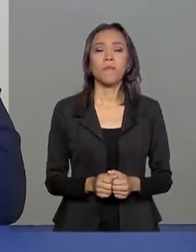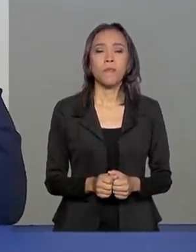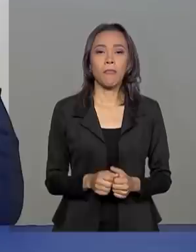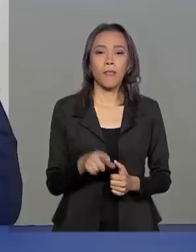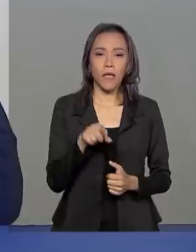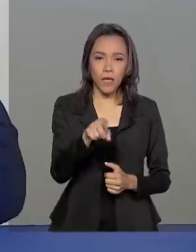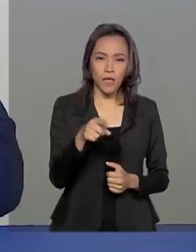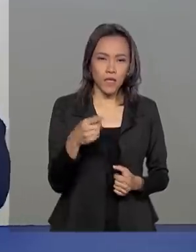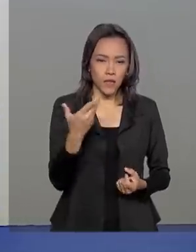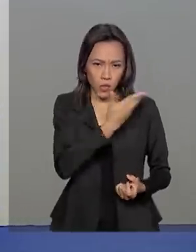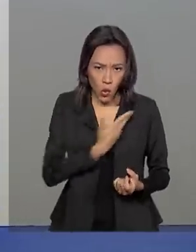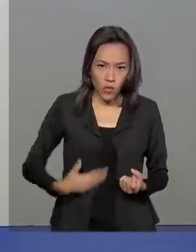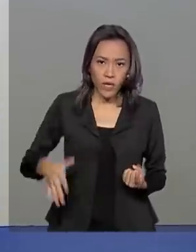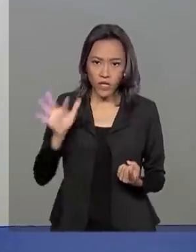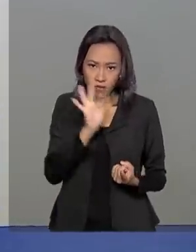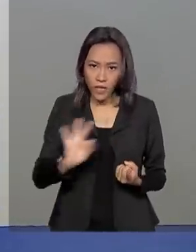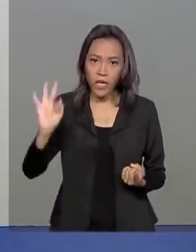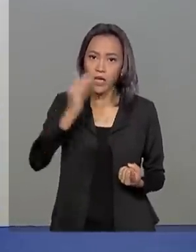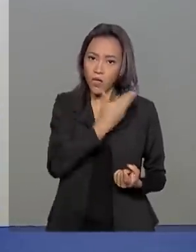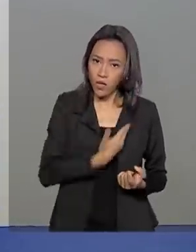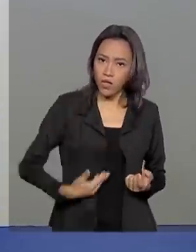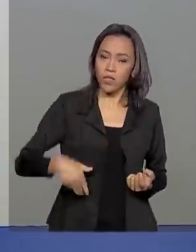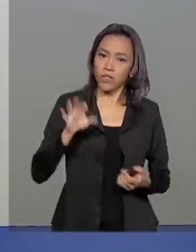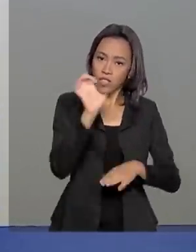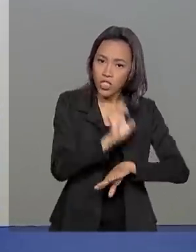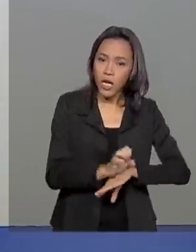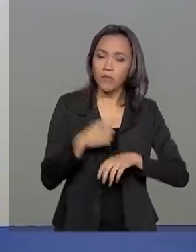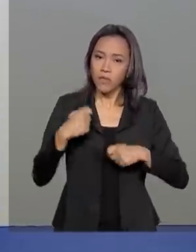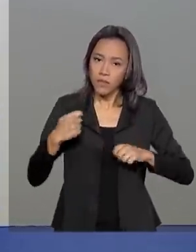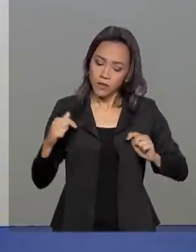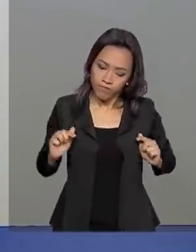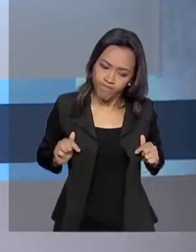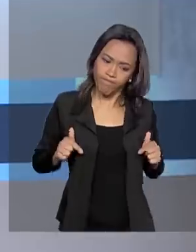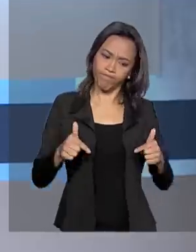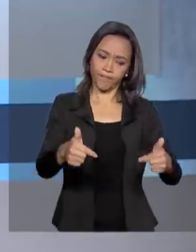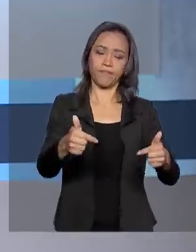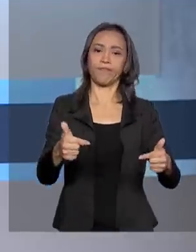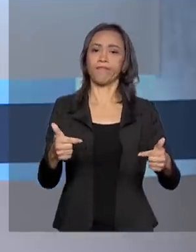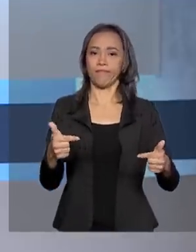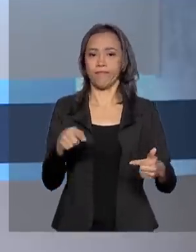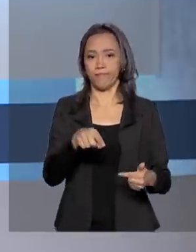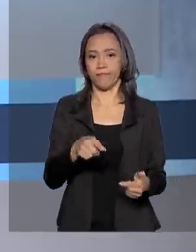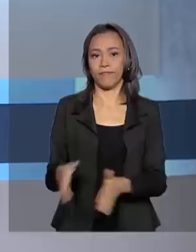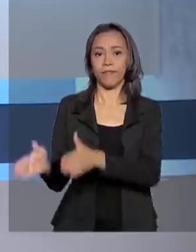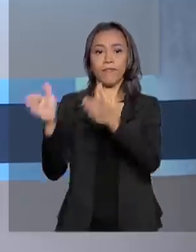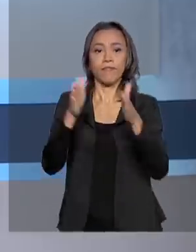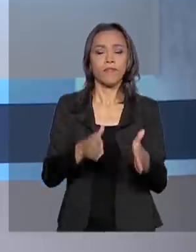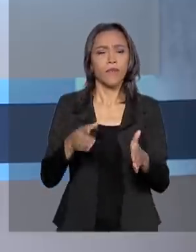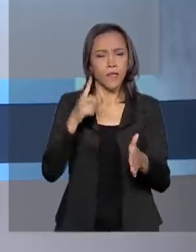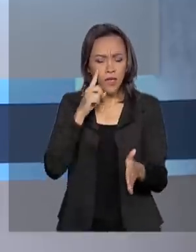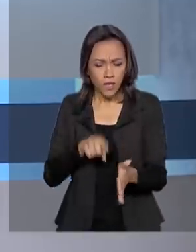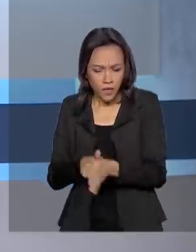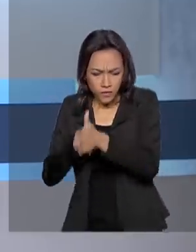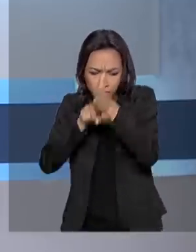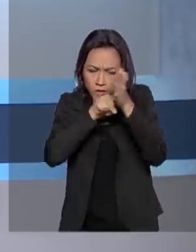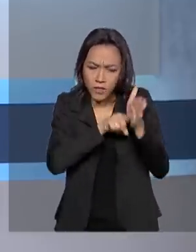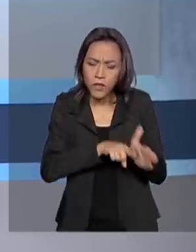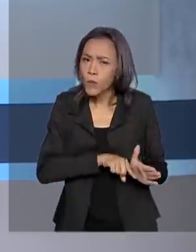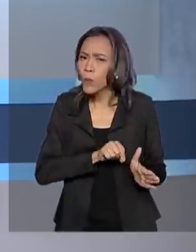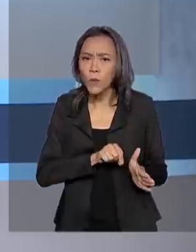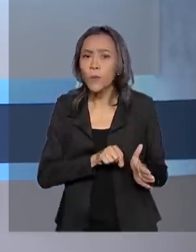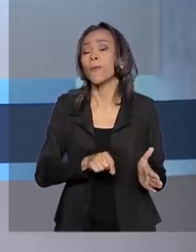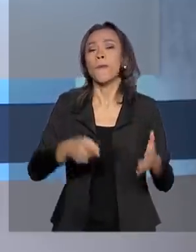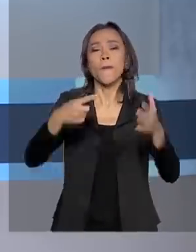federal e estadual têm que atuar nessa situação. A investigação de casos de violência